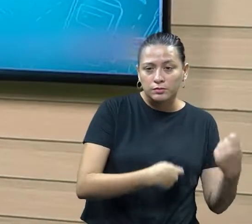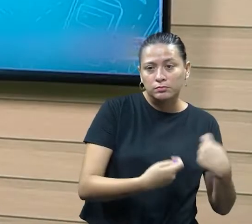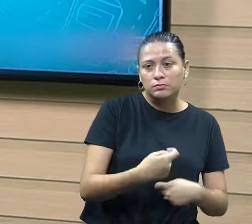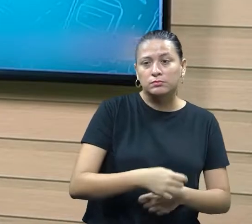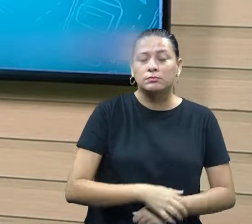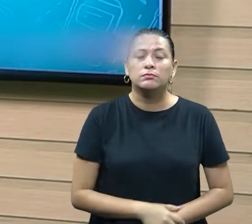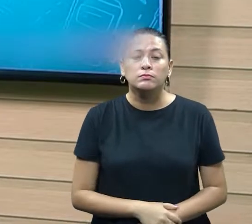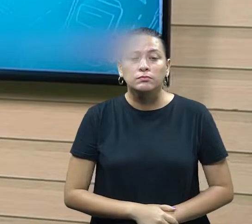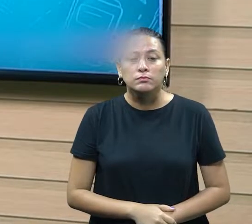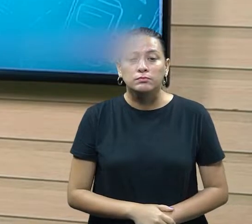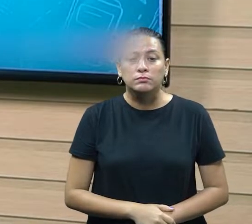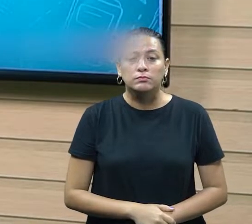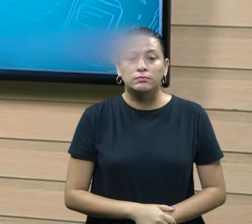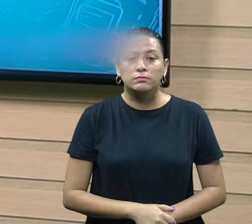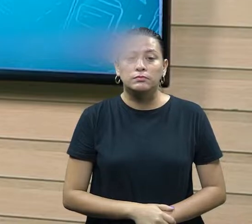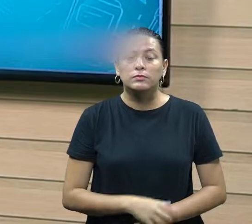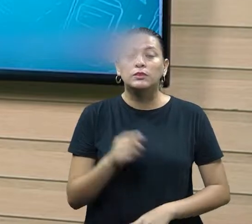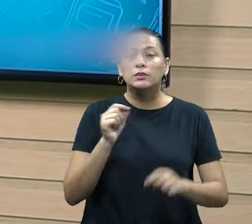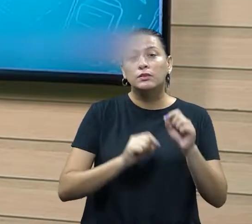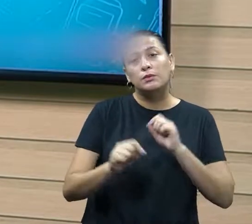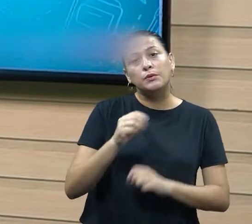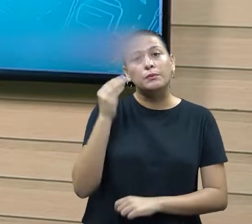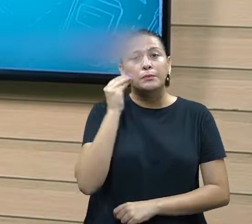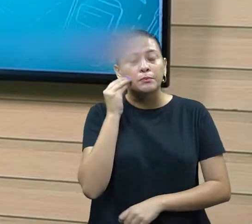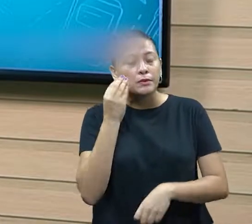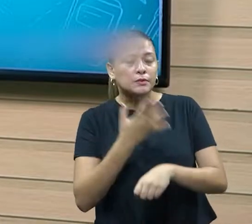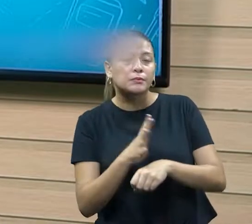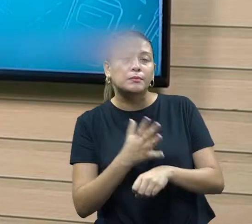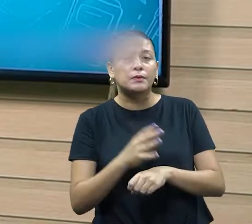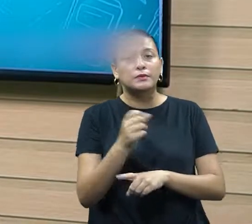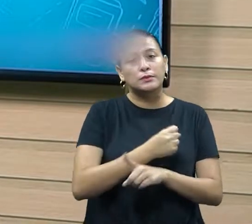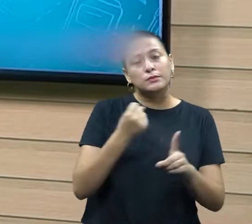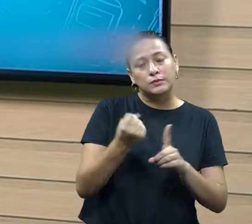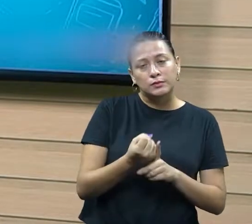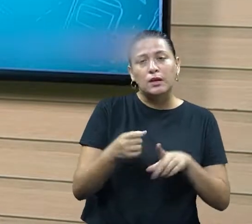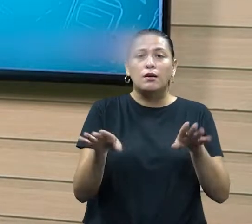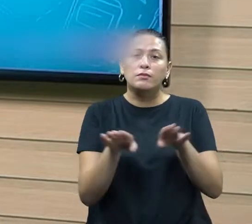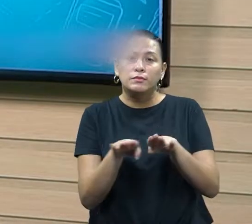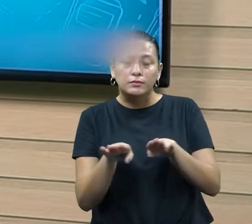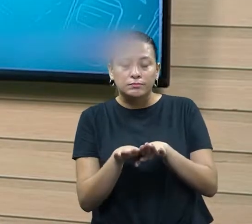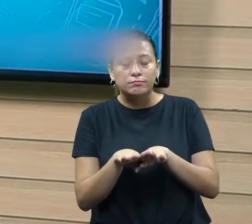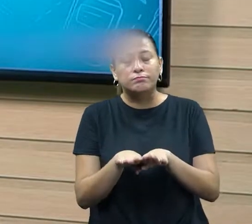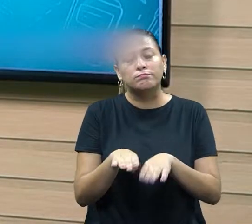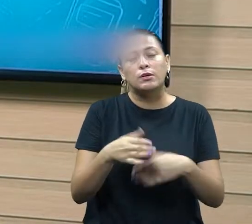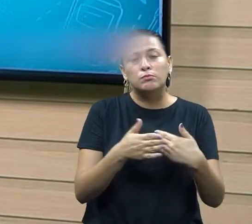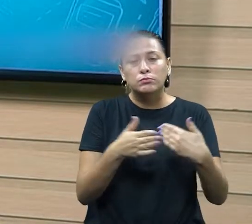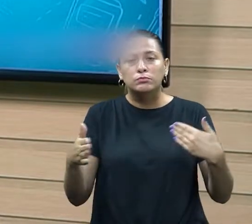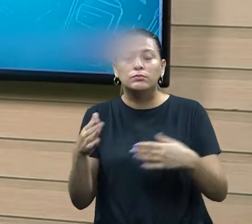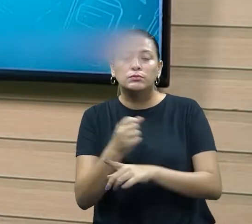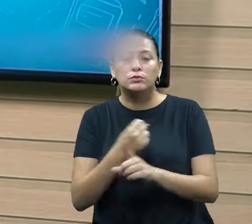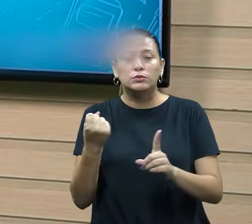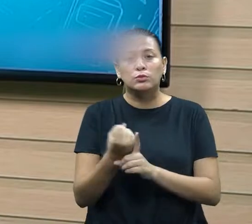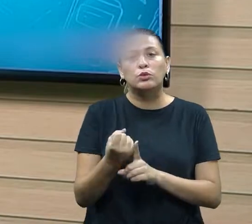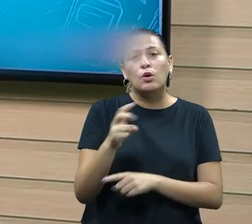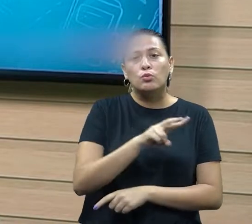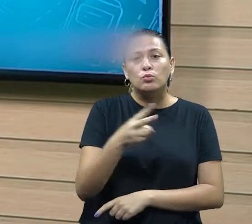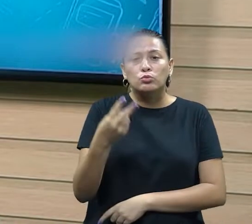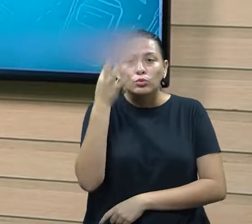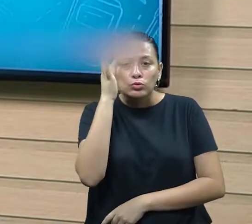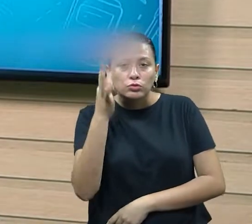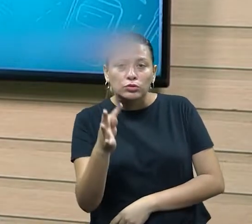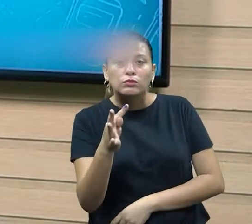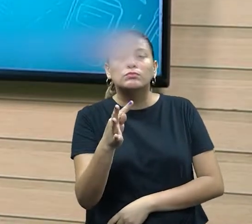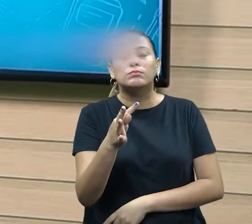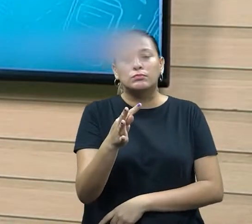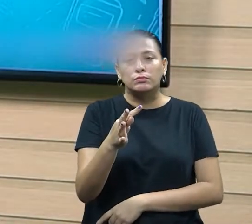negociação, né? Que a Taja fala que é um ato social. O Ron já vem trazer que é um processo social. Repara que os dois acabam